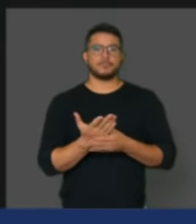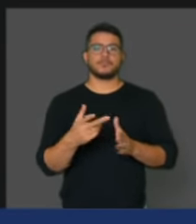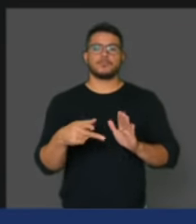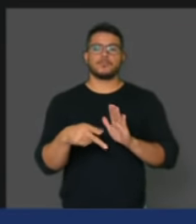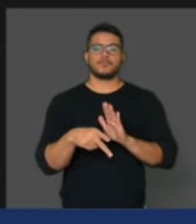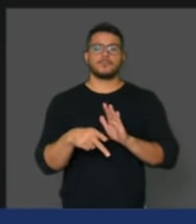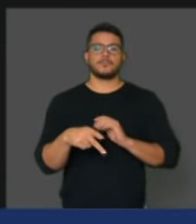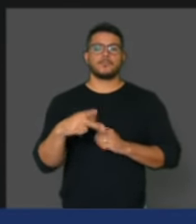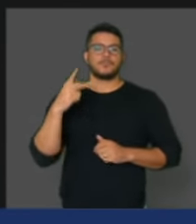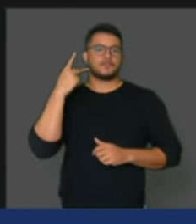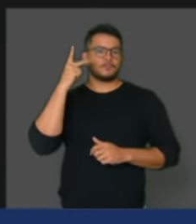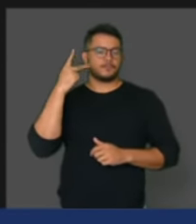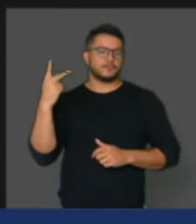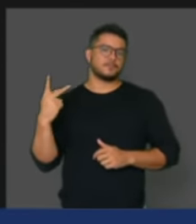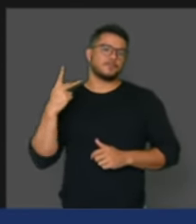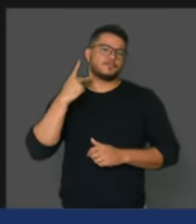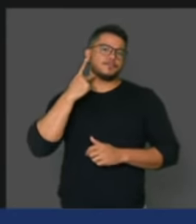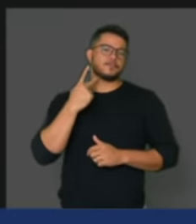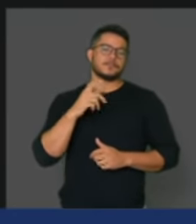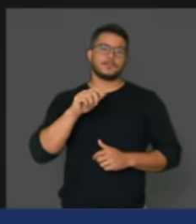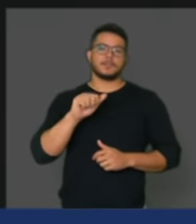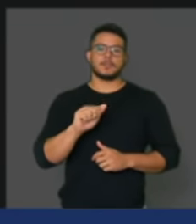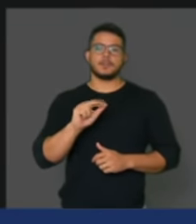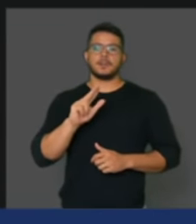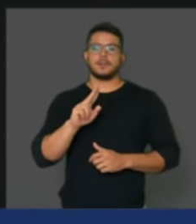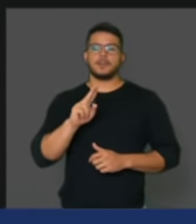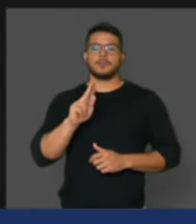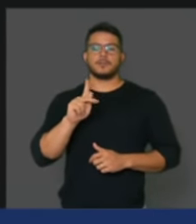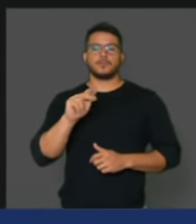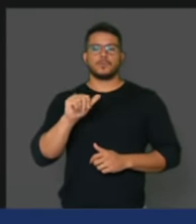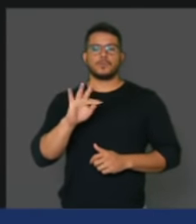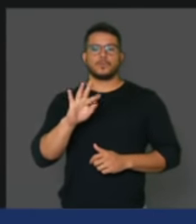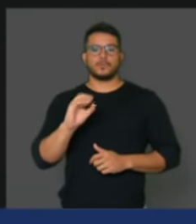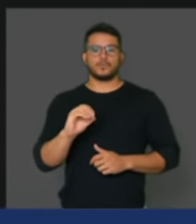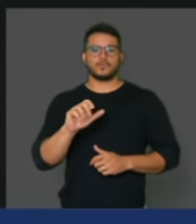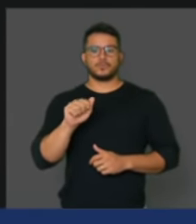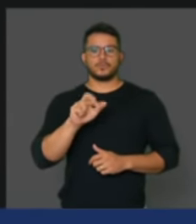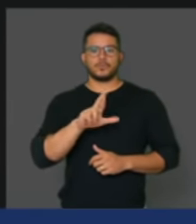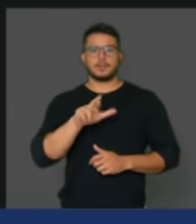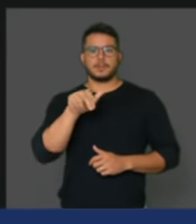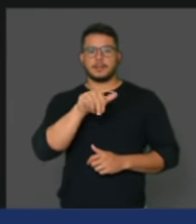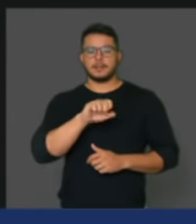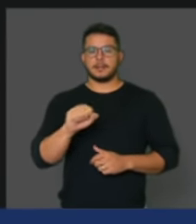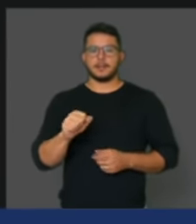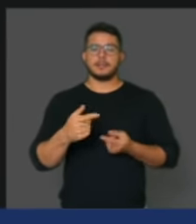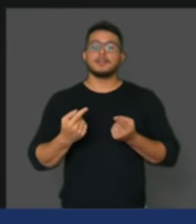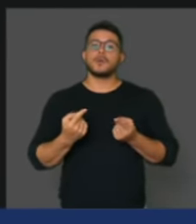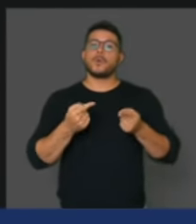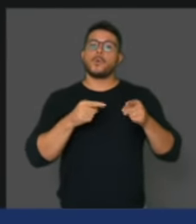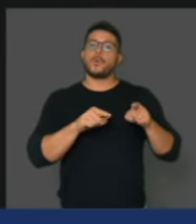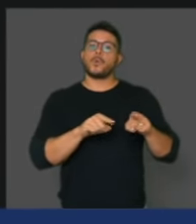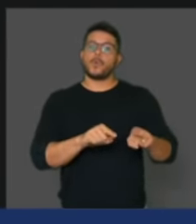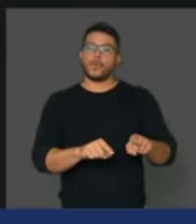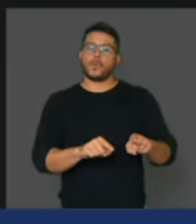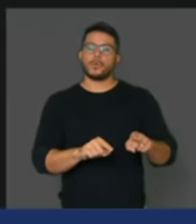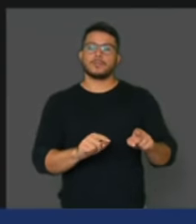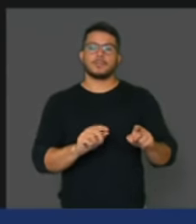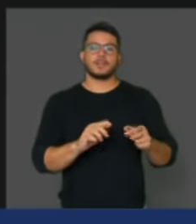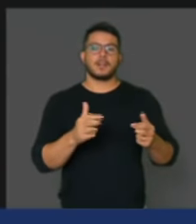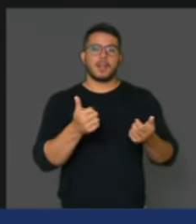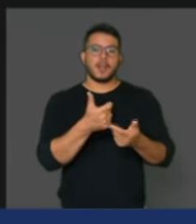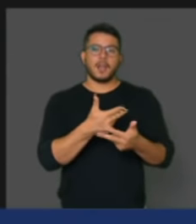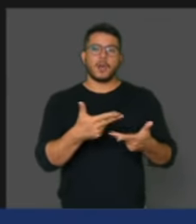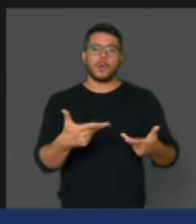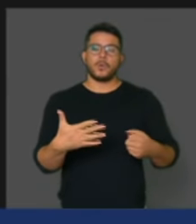da República, senhor Augusto Aras, contra uma das atribuições mais caras